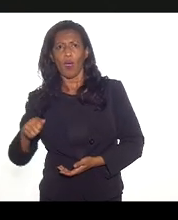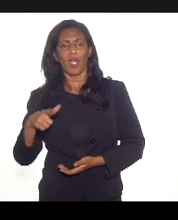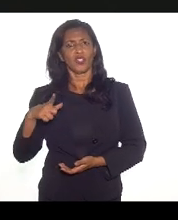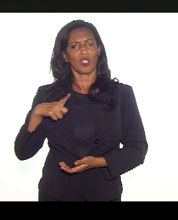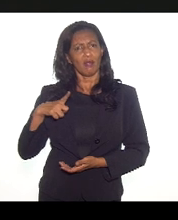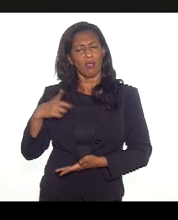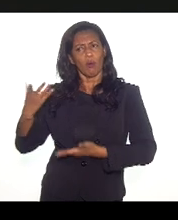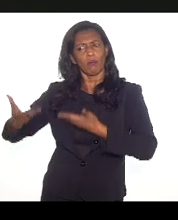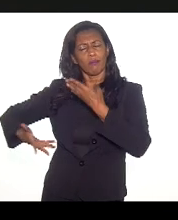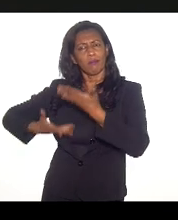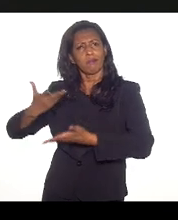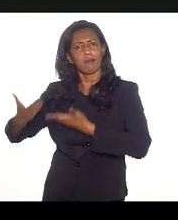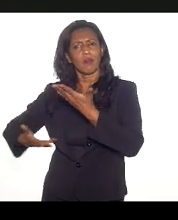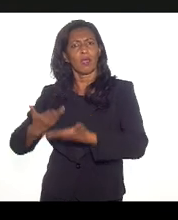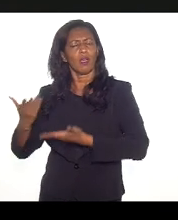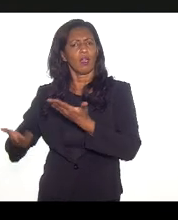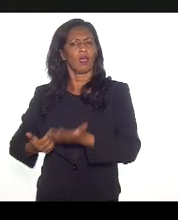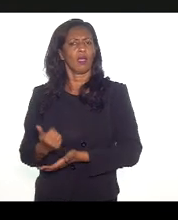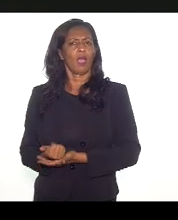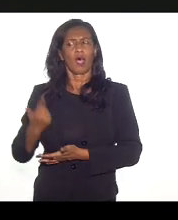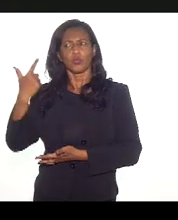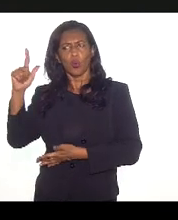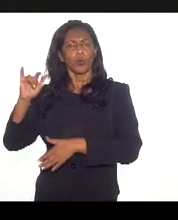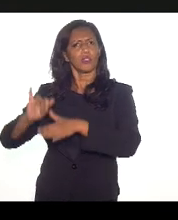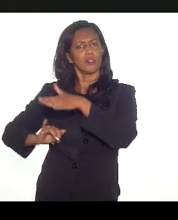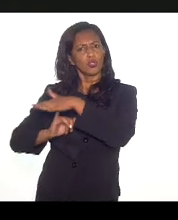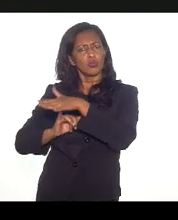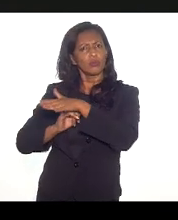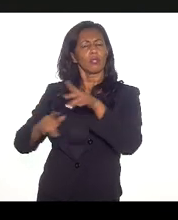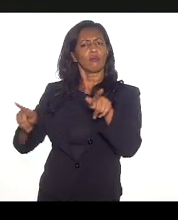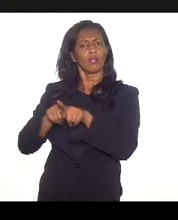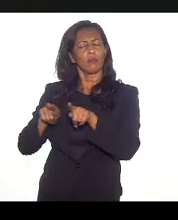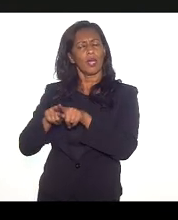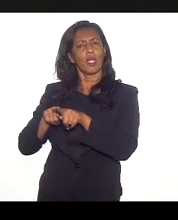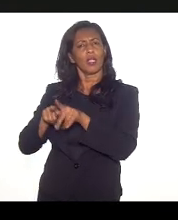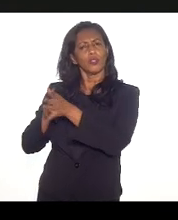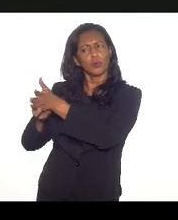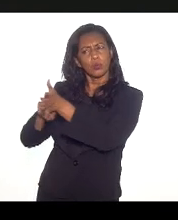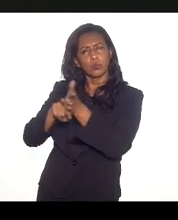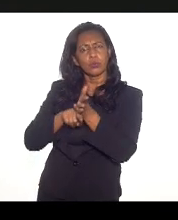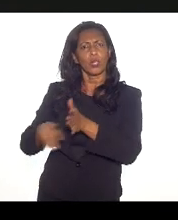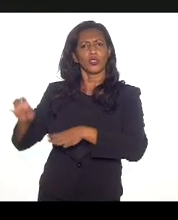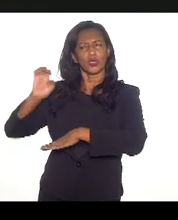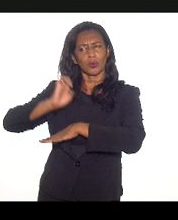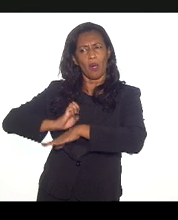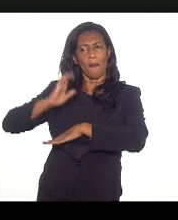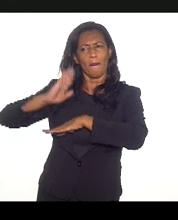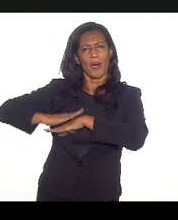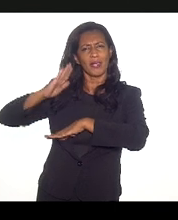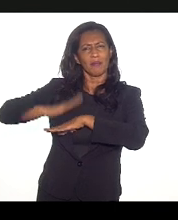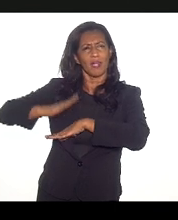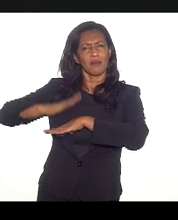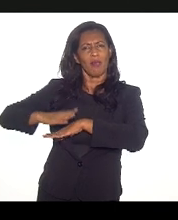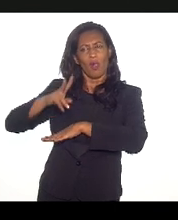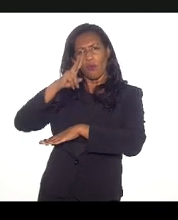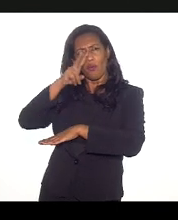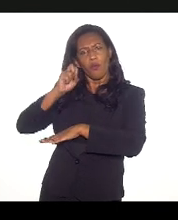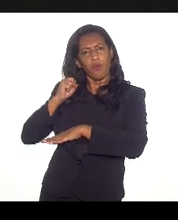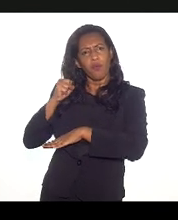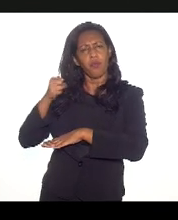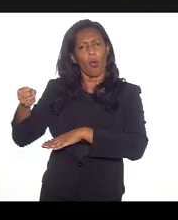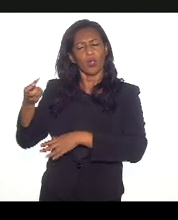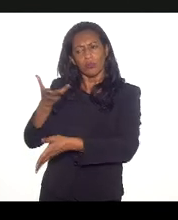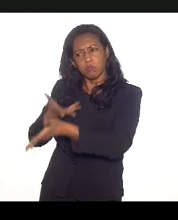integração, a ERG, a UEMP, as instituições de ensino, de pesquisa estadual, sejam cada vez mais fortalecidas e